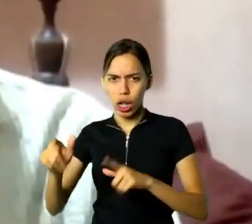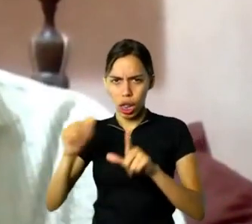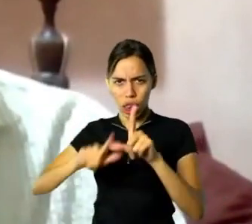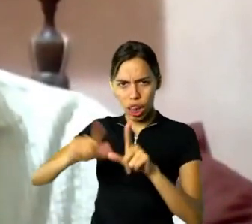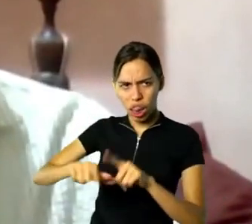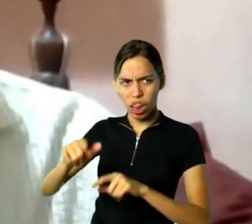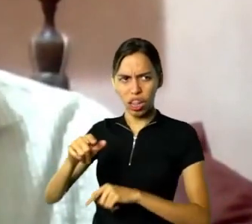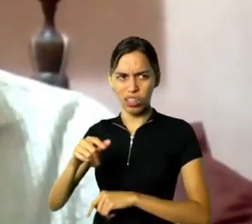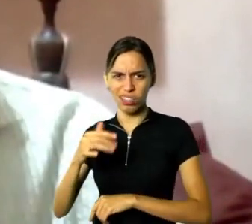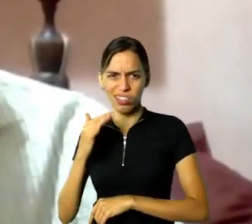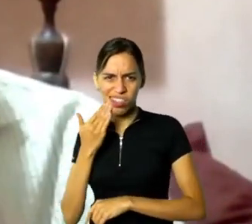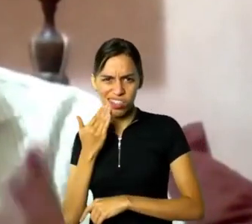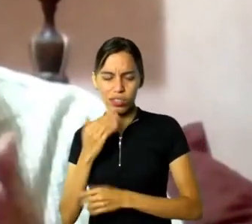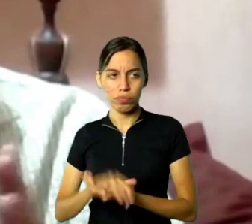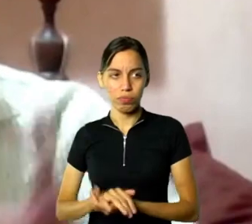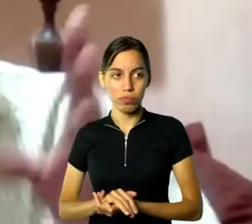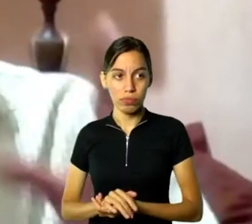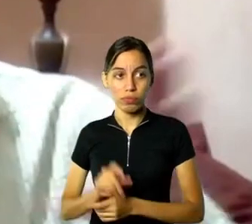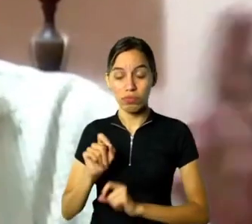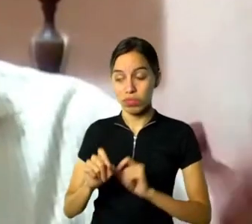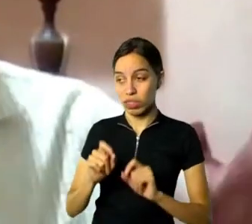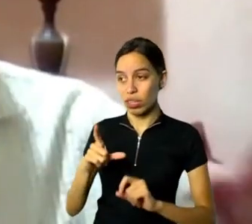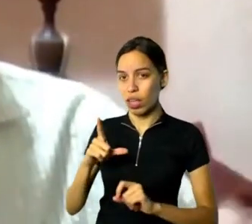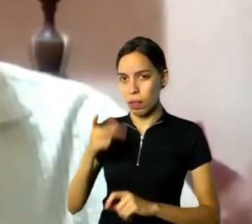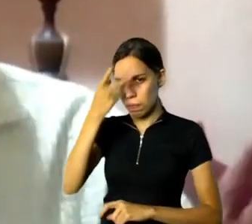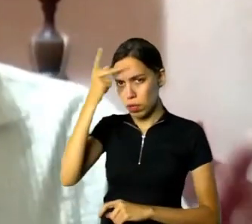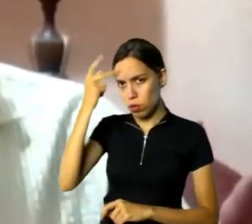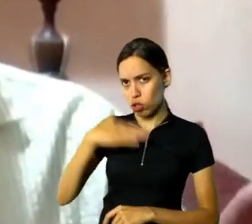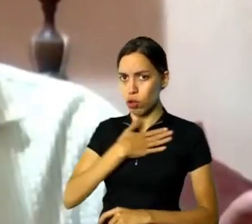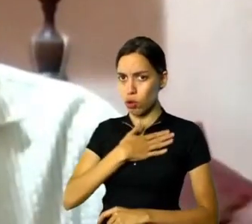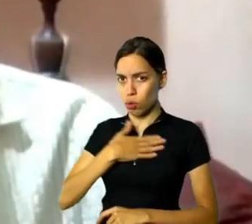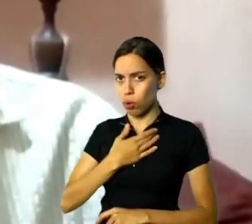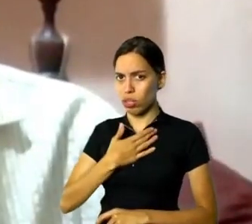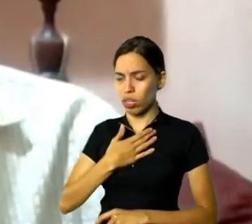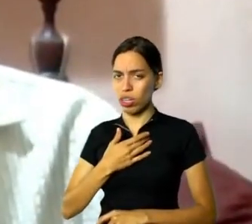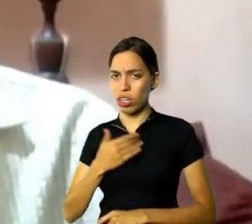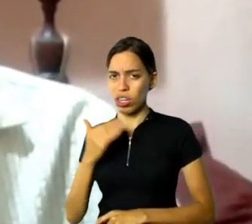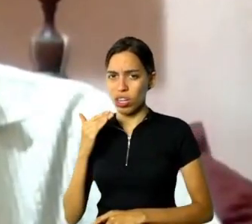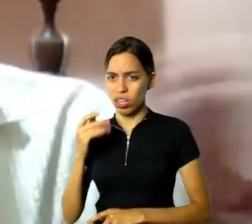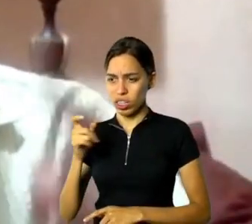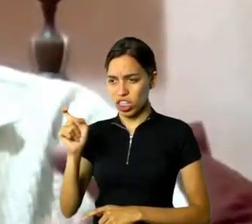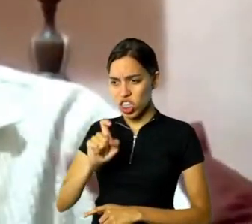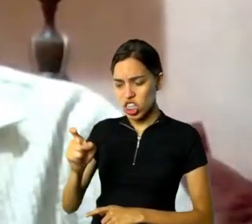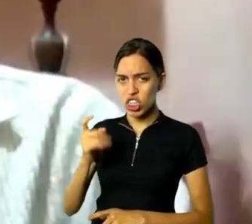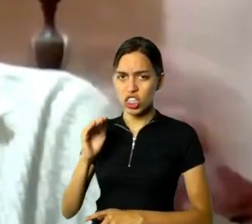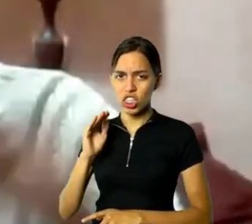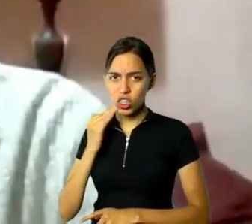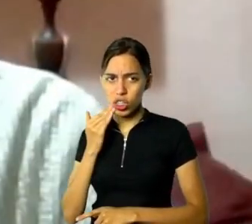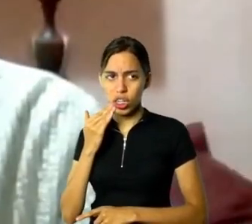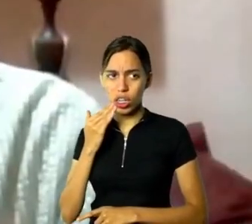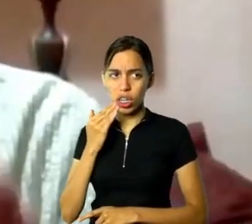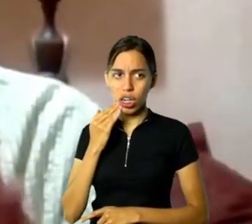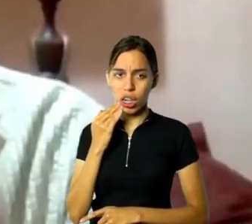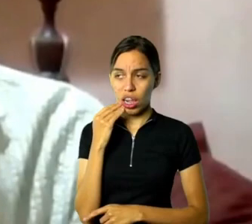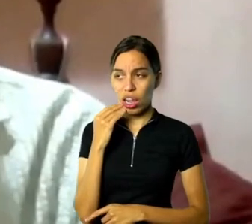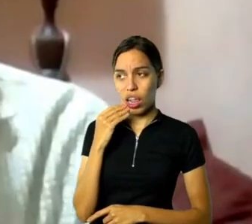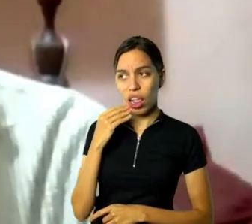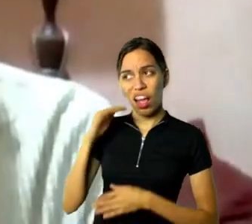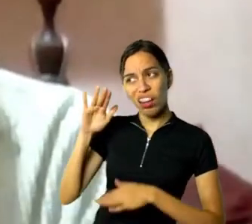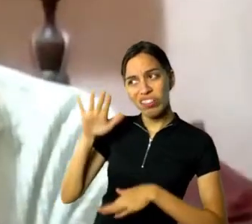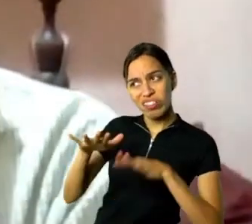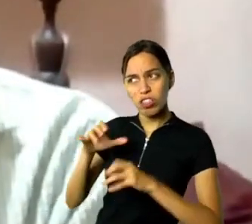achar o meu texto legal. Sabe? Porque eu contei como que isso acontece e queria tanto quem não gostasse quanto quem gostasse